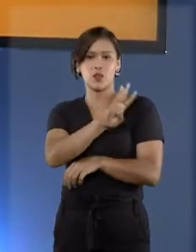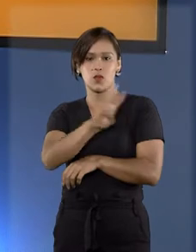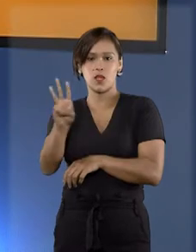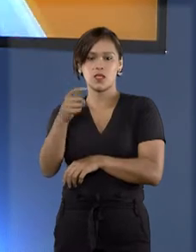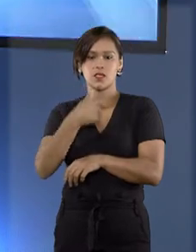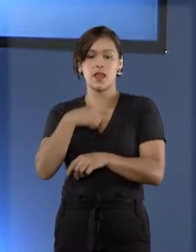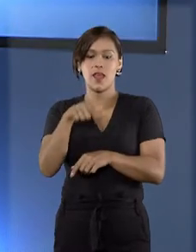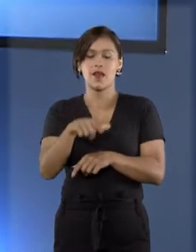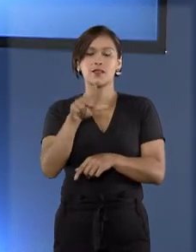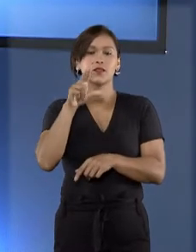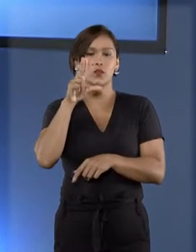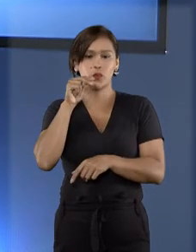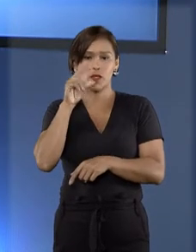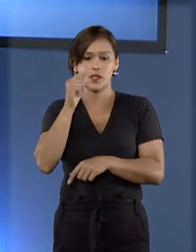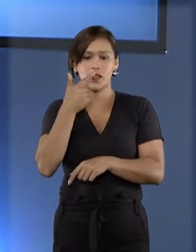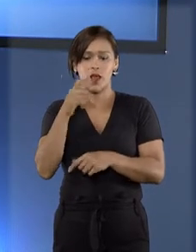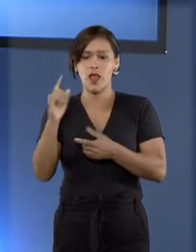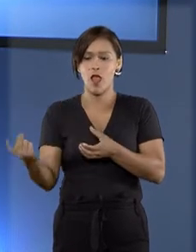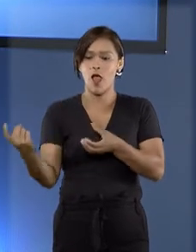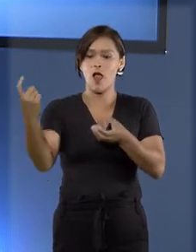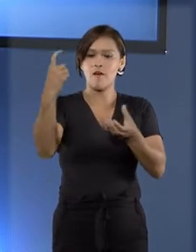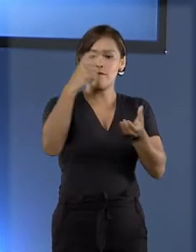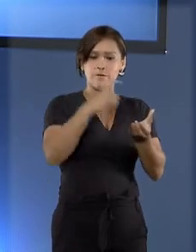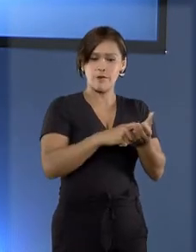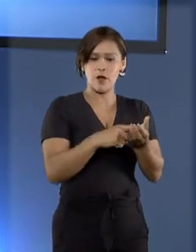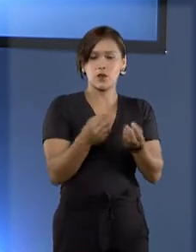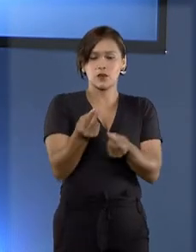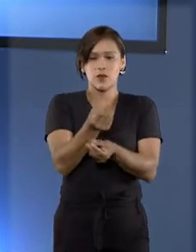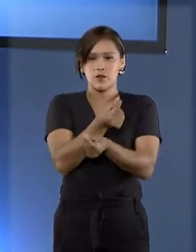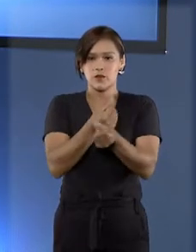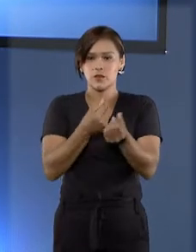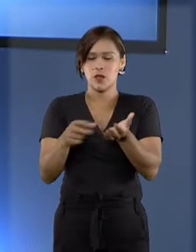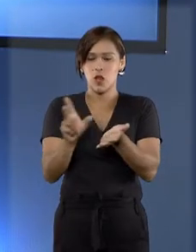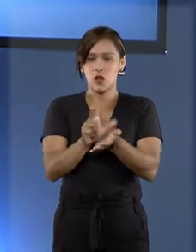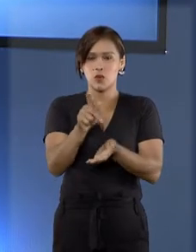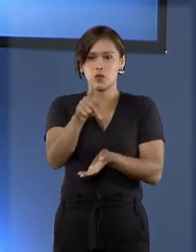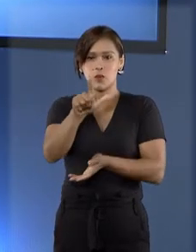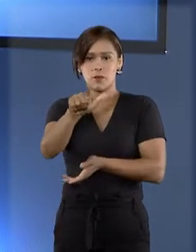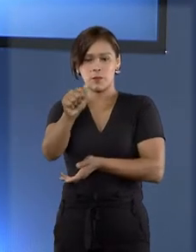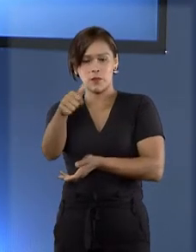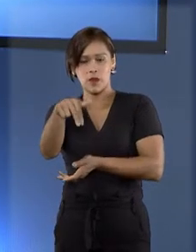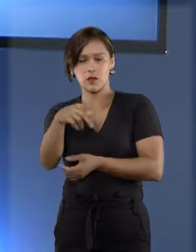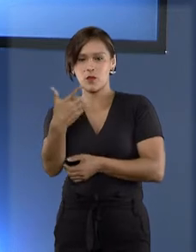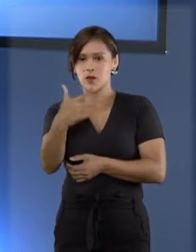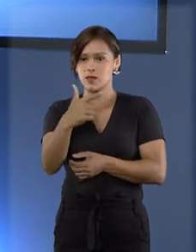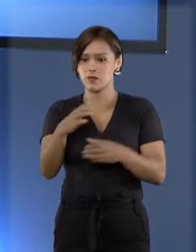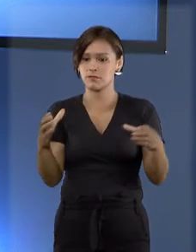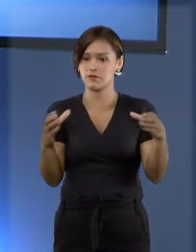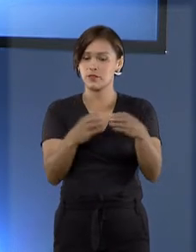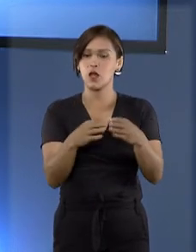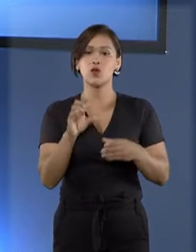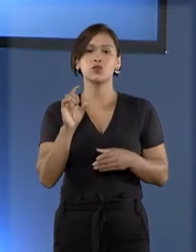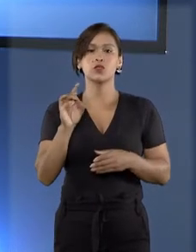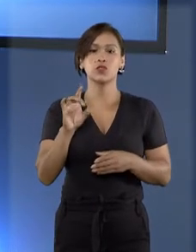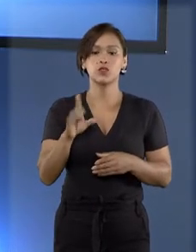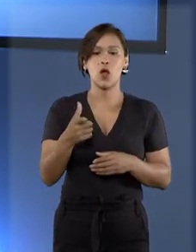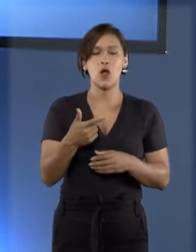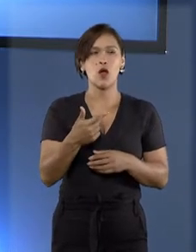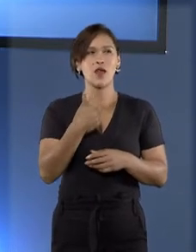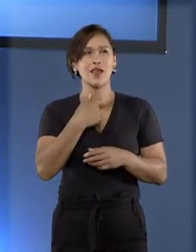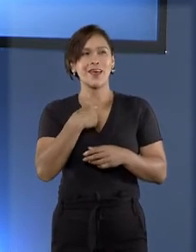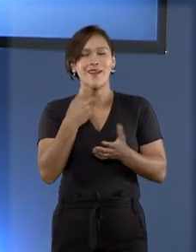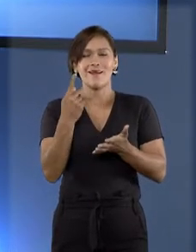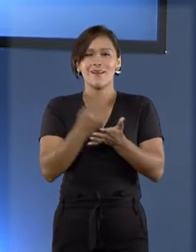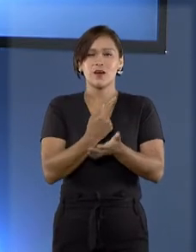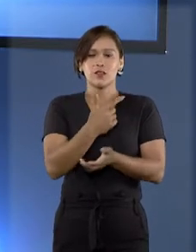está essa do Twitter. Reembolso plano de saúde. A segunda sessão estabeleceu que apenas situações